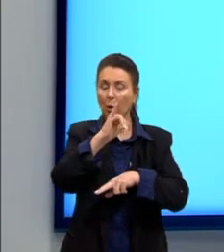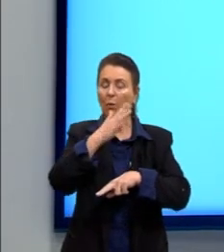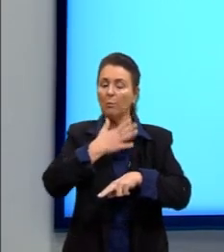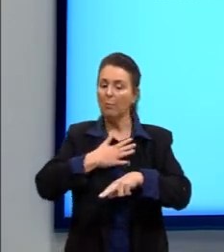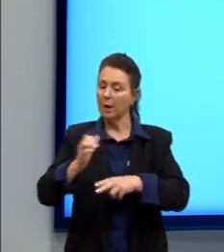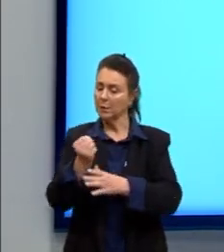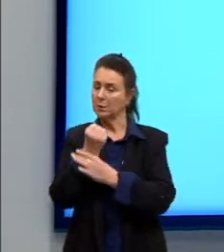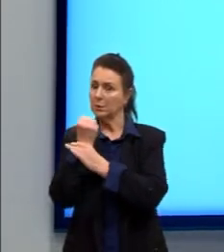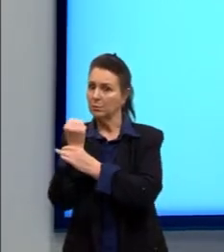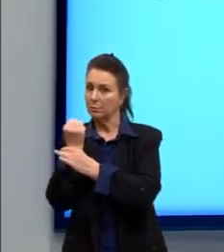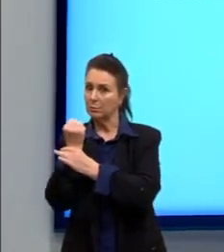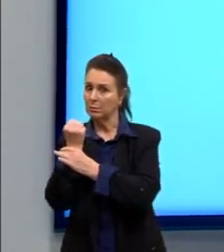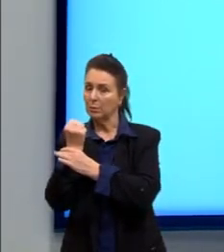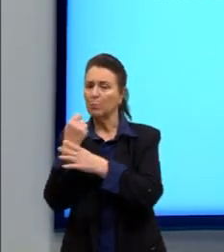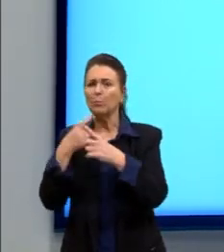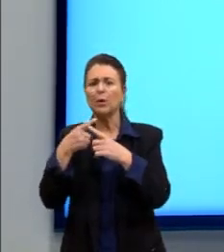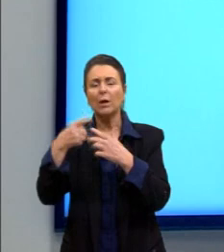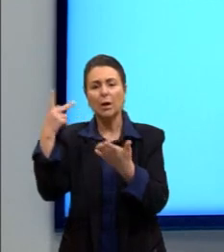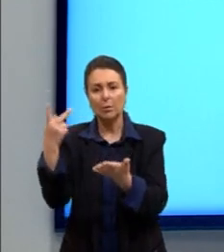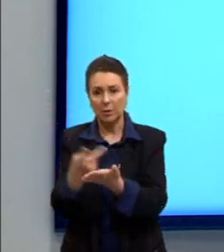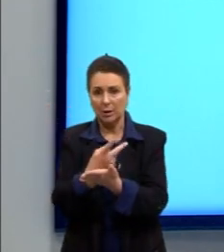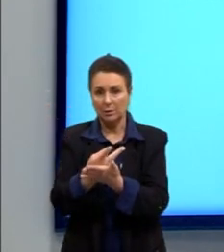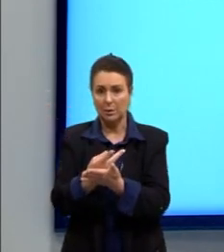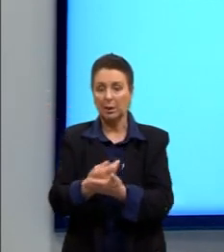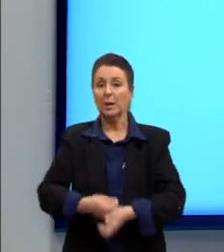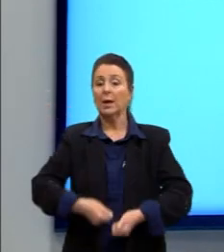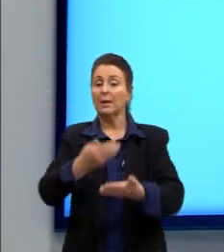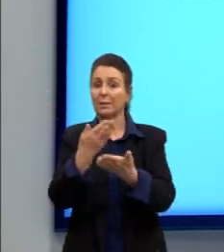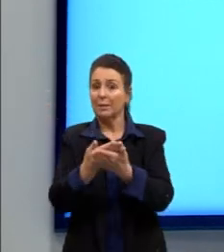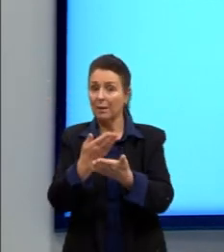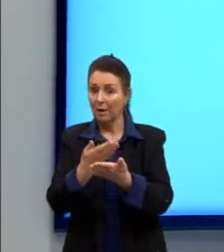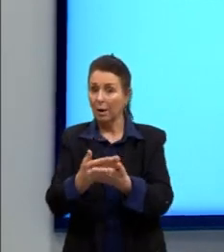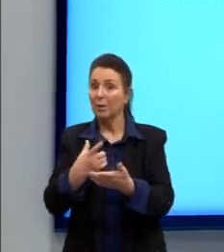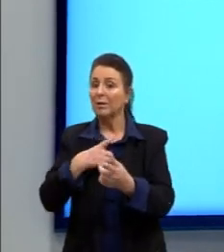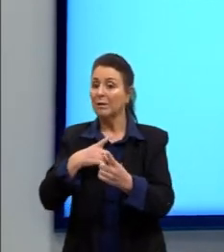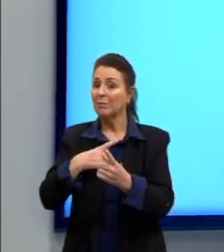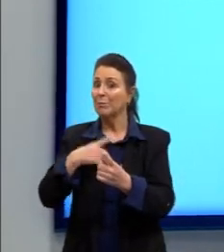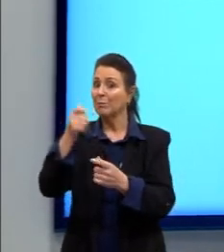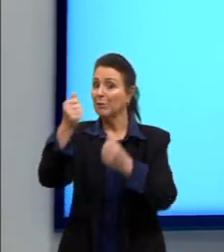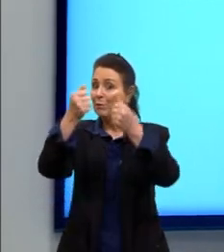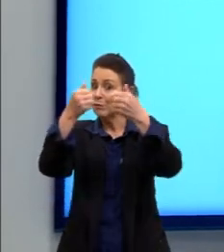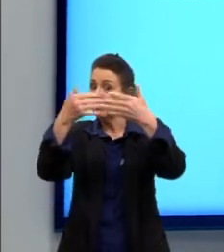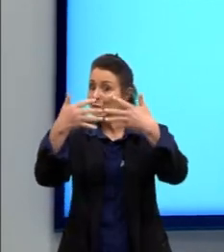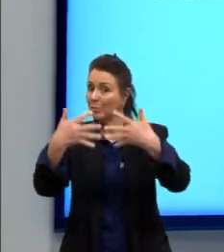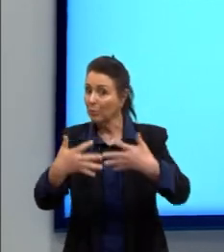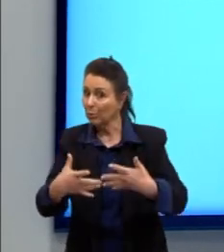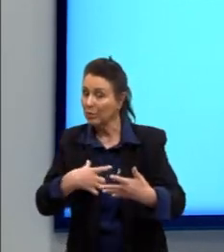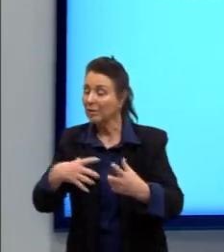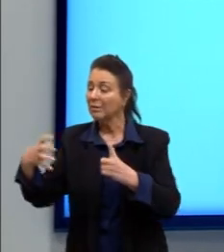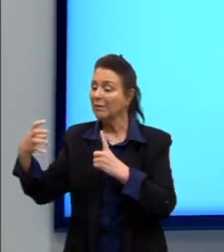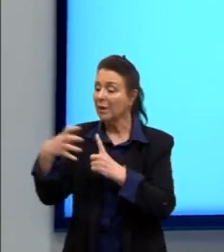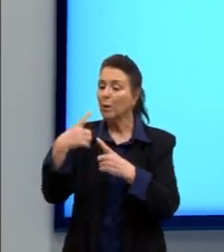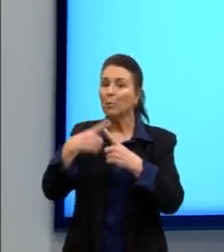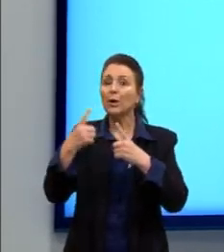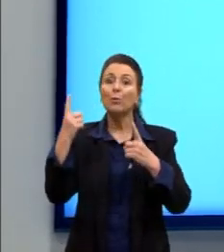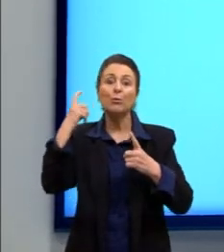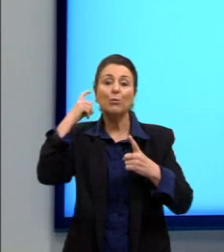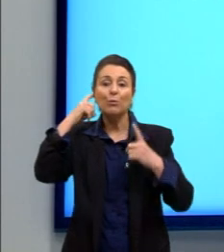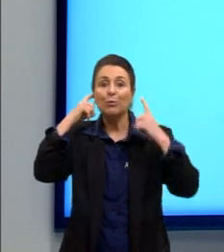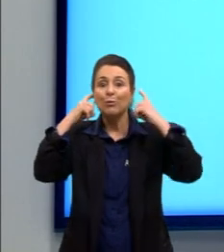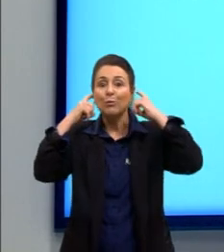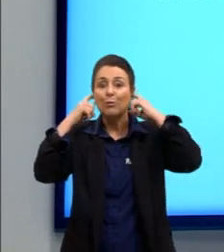acontece pessoal a gente falou nessa aula tem vários efeitos aqui ele quer saber porque que esse fone de ouvido funciona